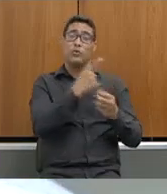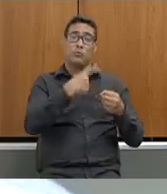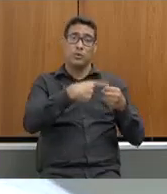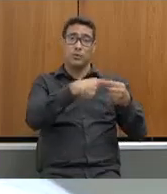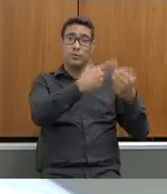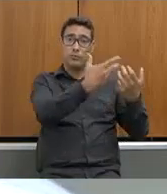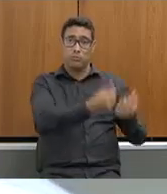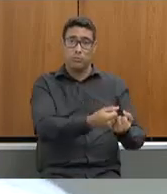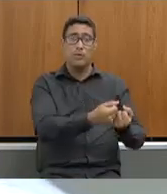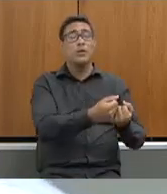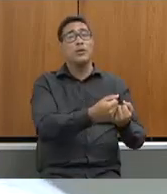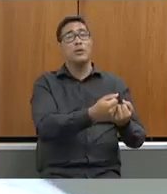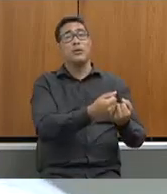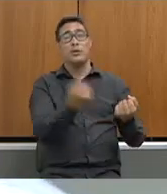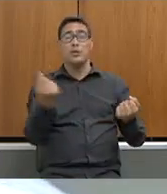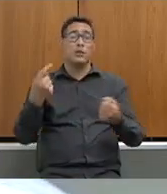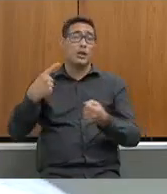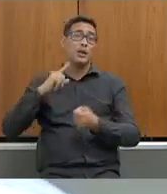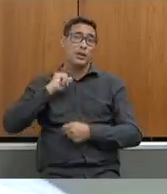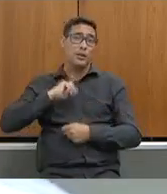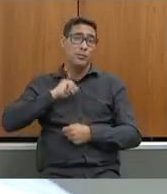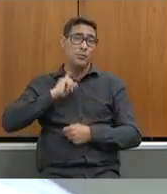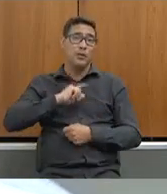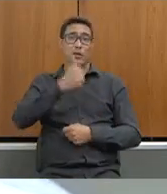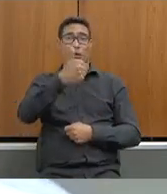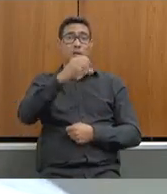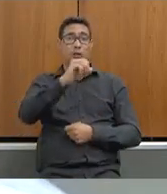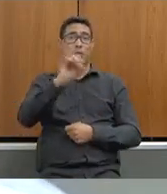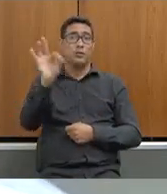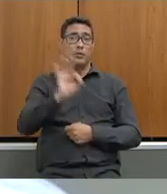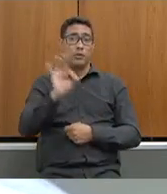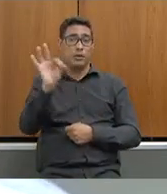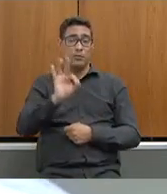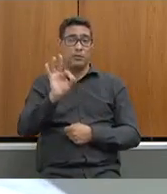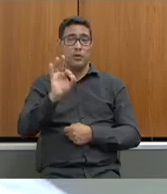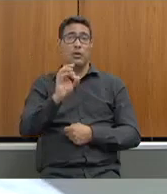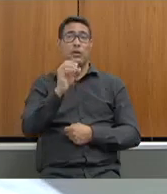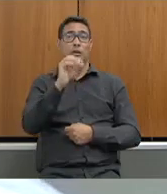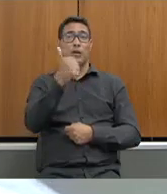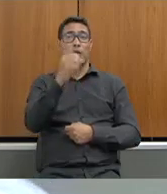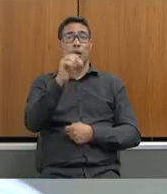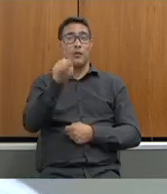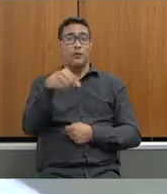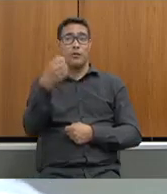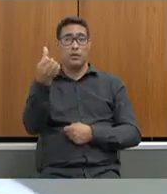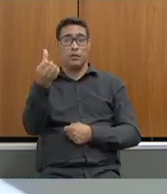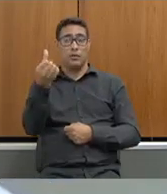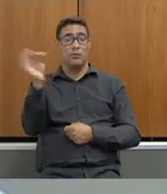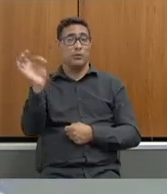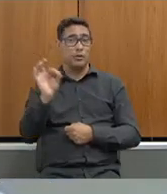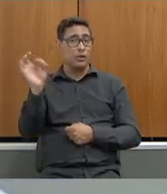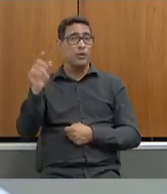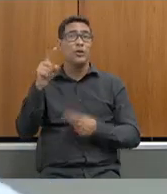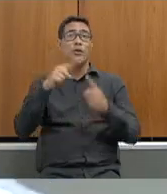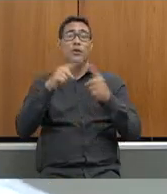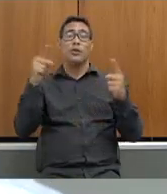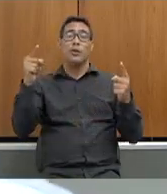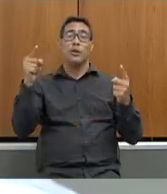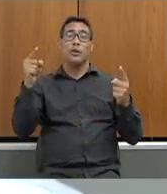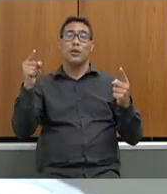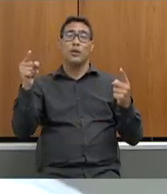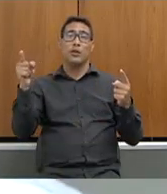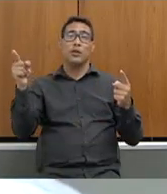estado de Minas concedeu o município do estado de Minas concedeu 10% de reajuste 10,26 enquanto que o reajuste pelo